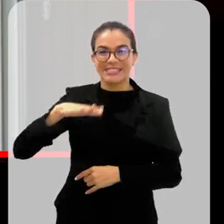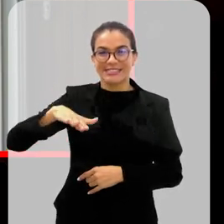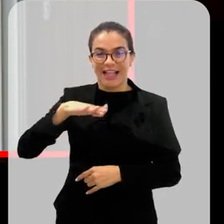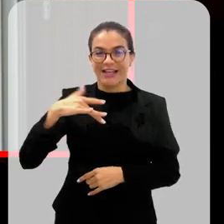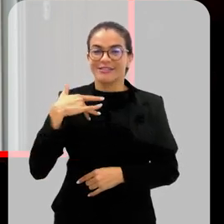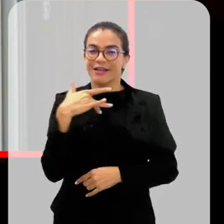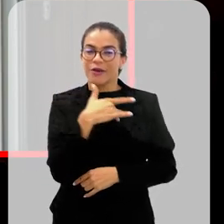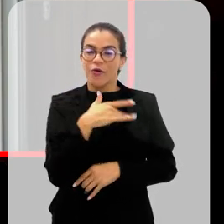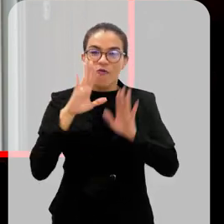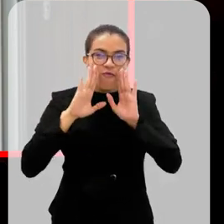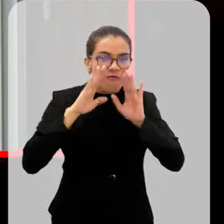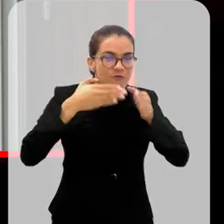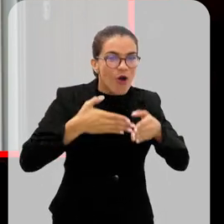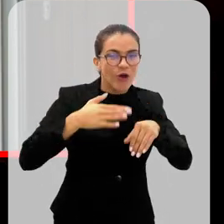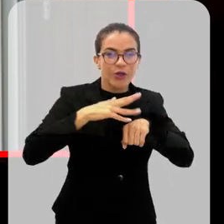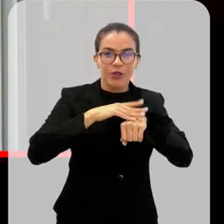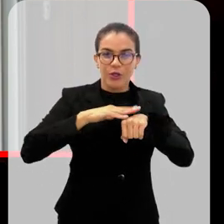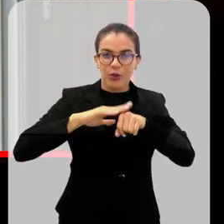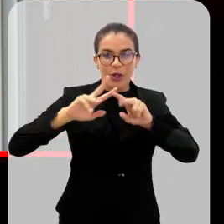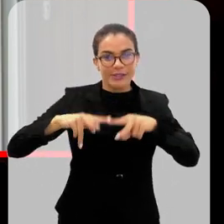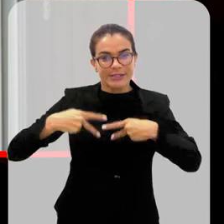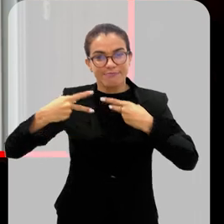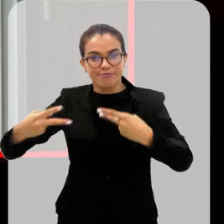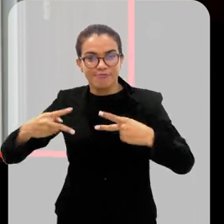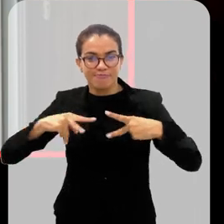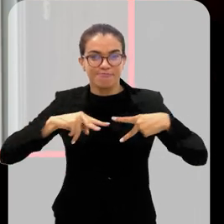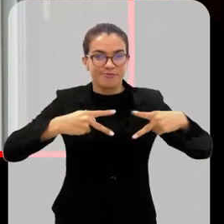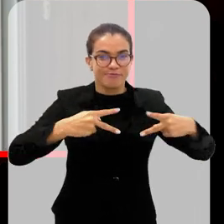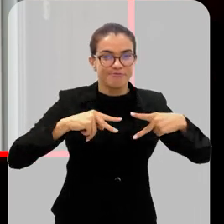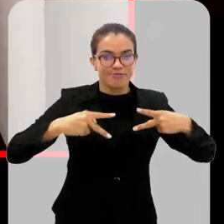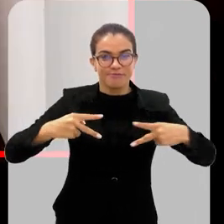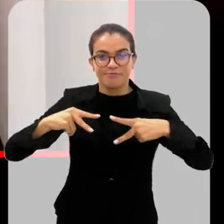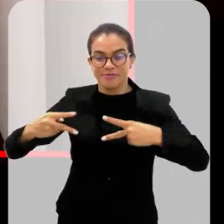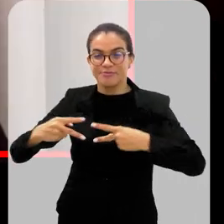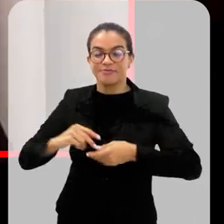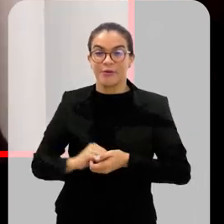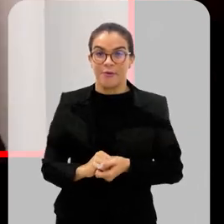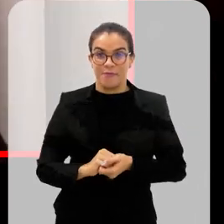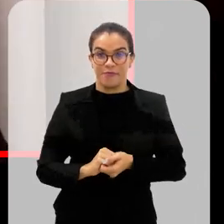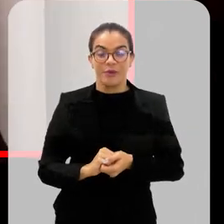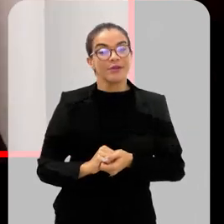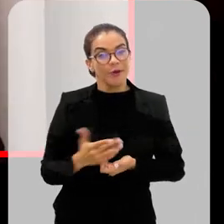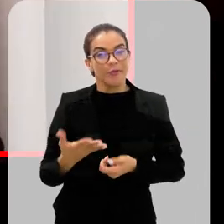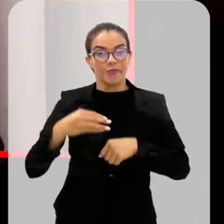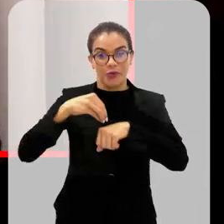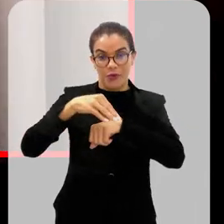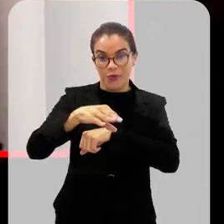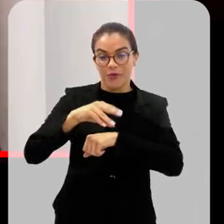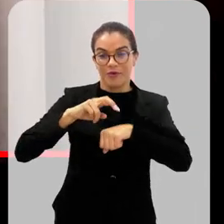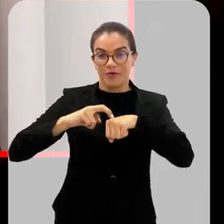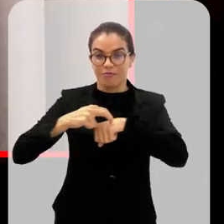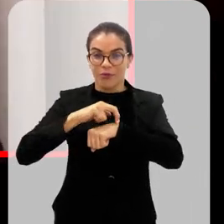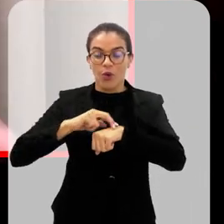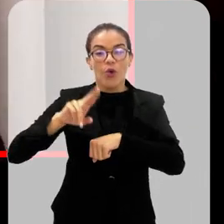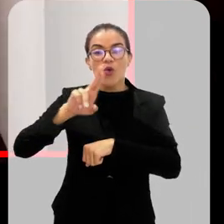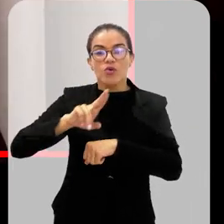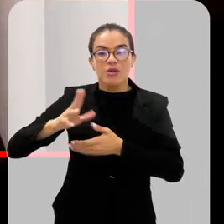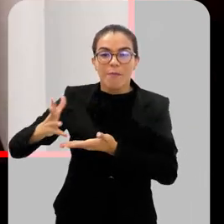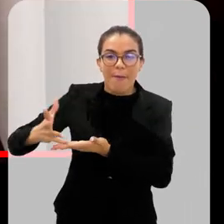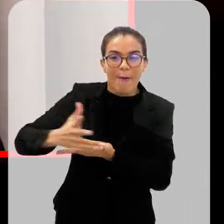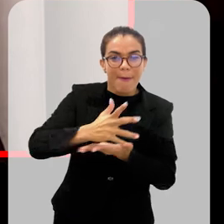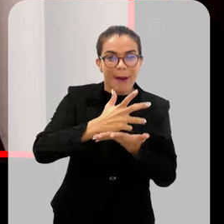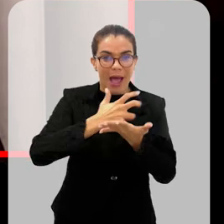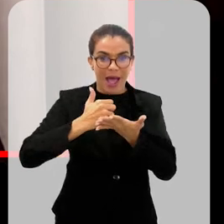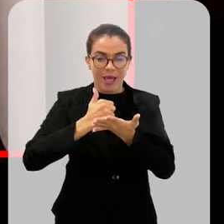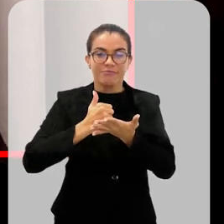saúde com foco em doenças transmissíveis? Bom, o Infodeng, ele utiliza os dados dos casos